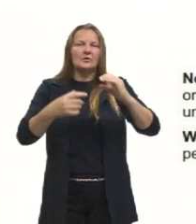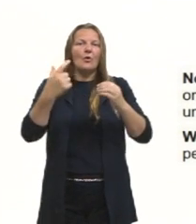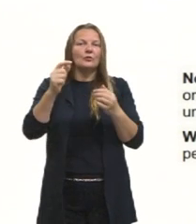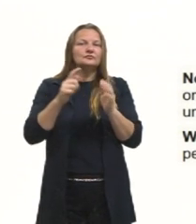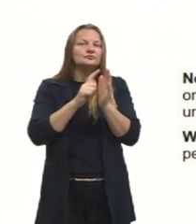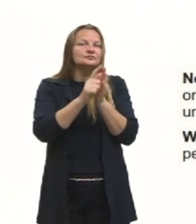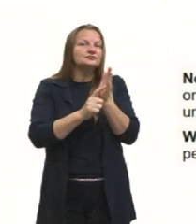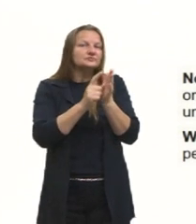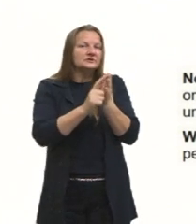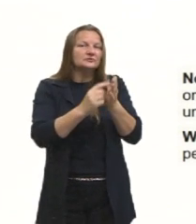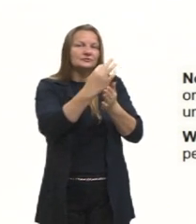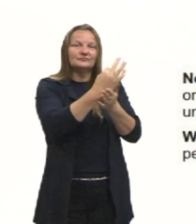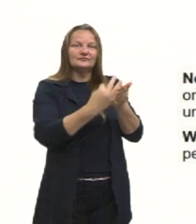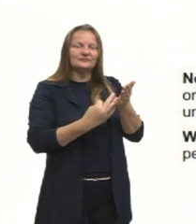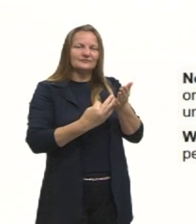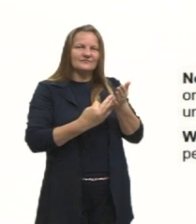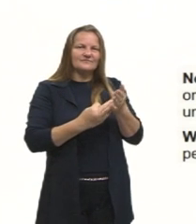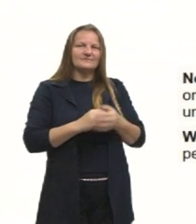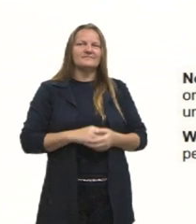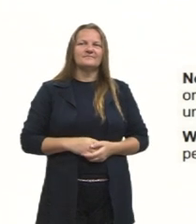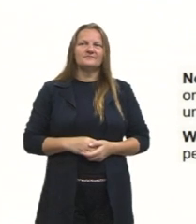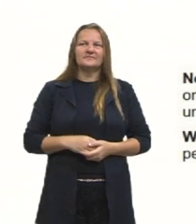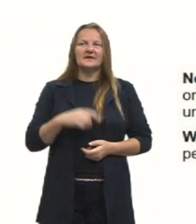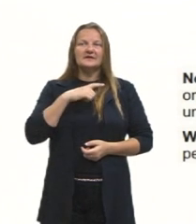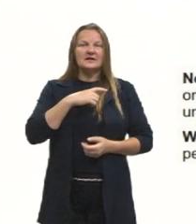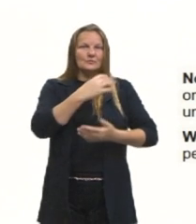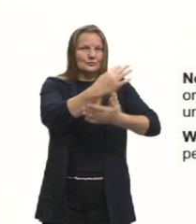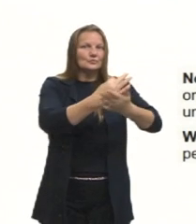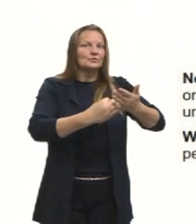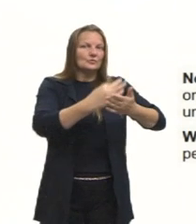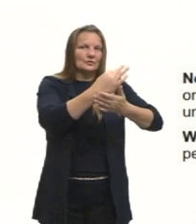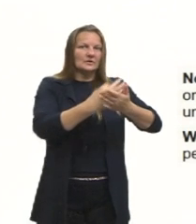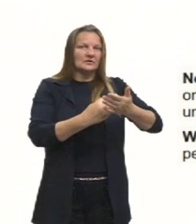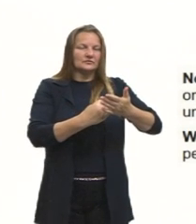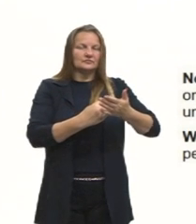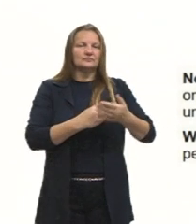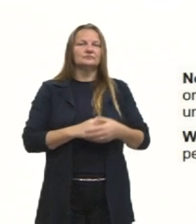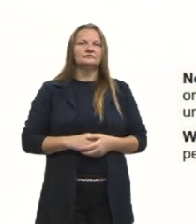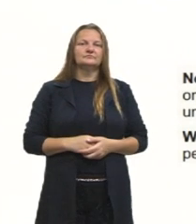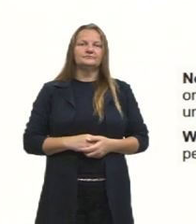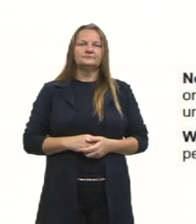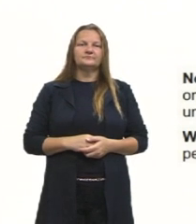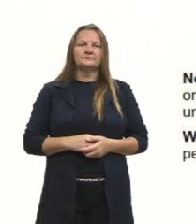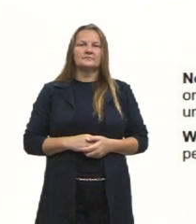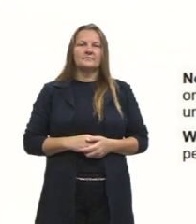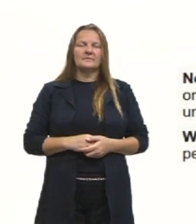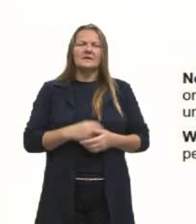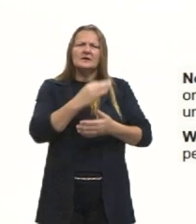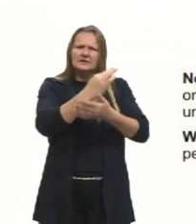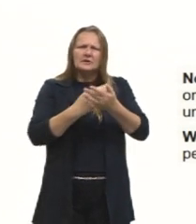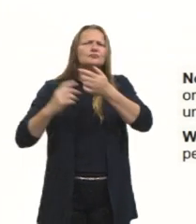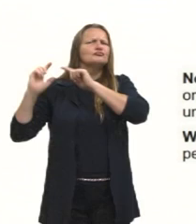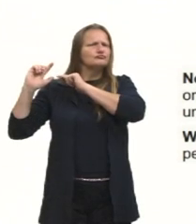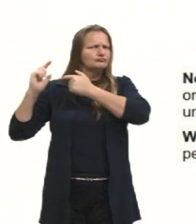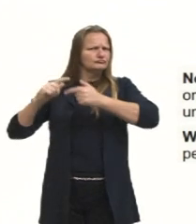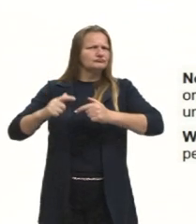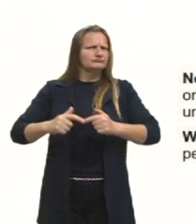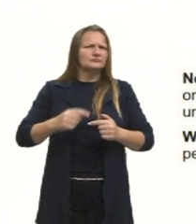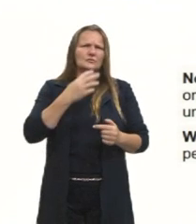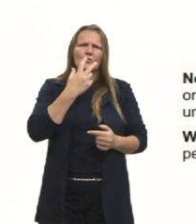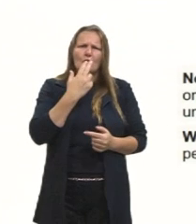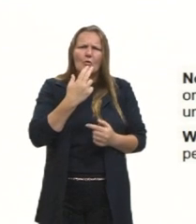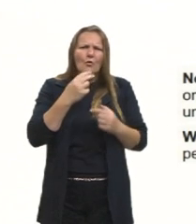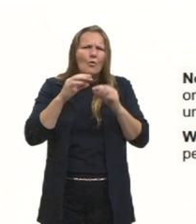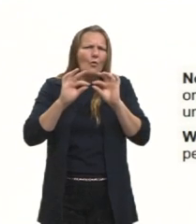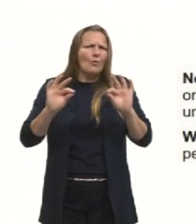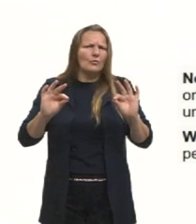textual. Bom, eu tenho um texto, aparentemente ele é um texto tradicional, um texto comum, mas que tipo